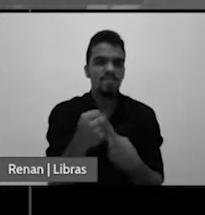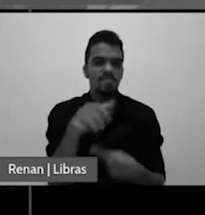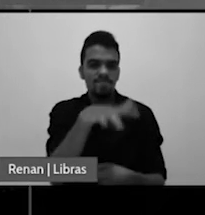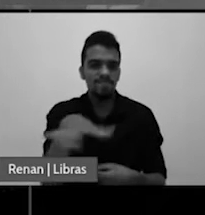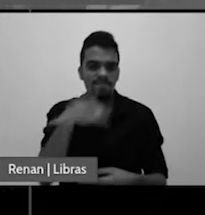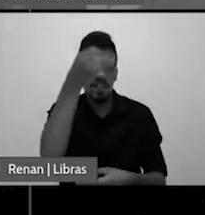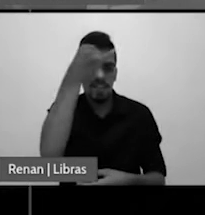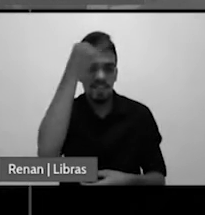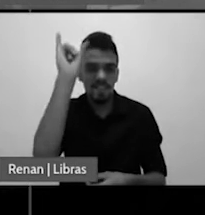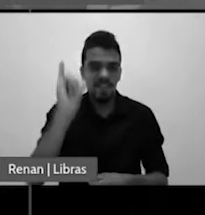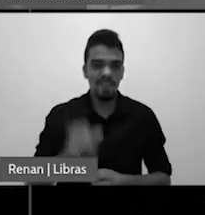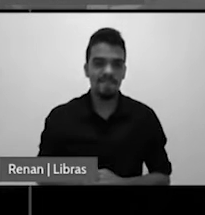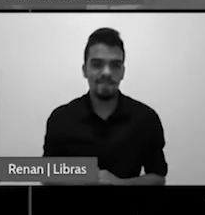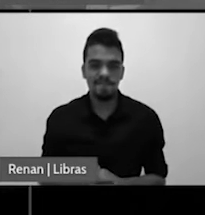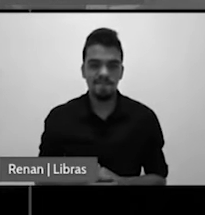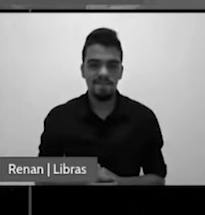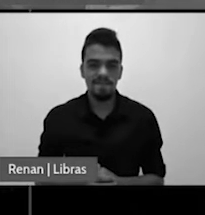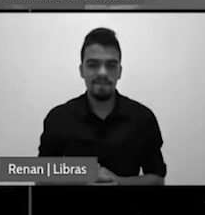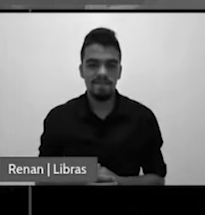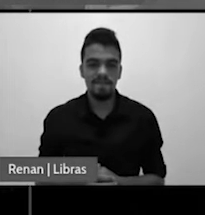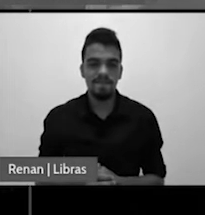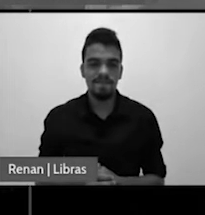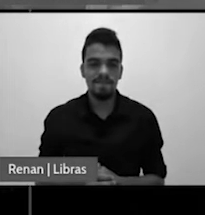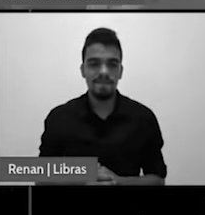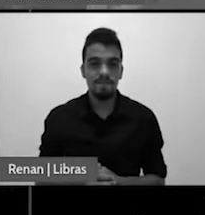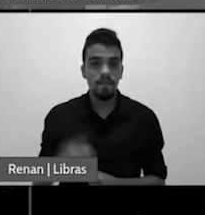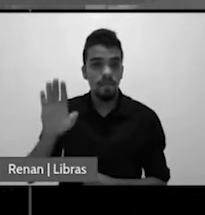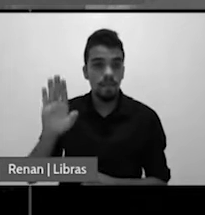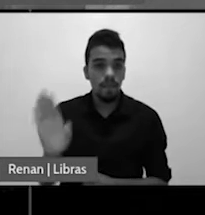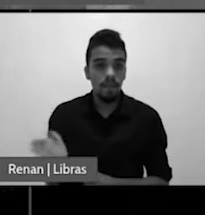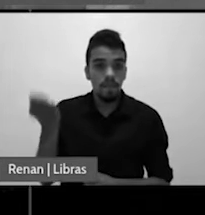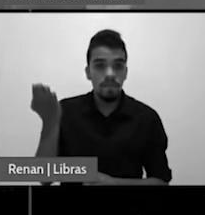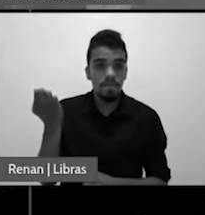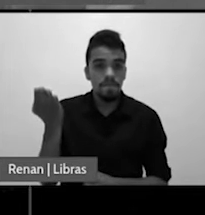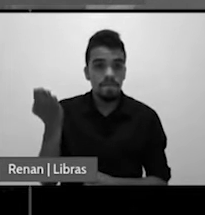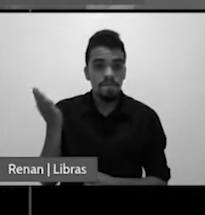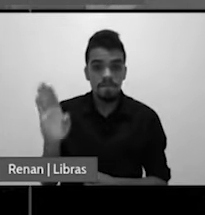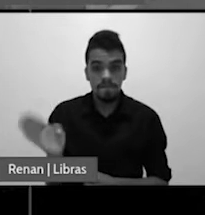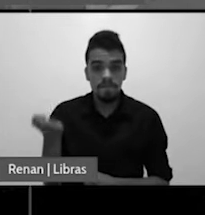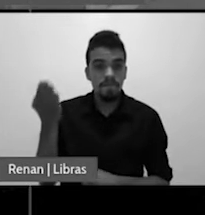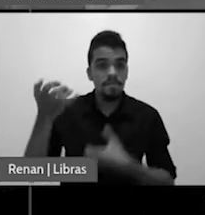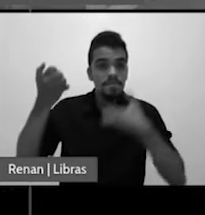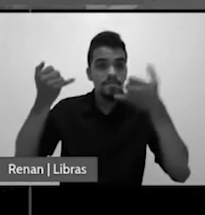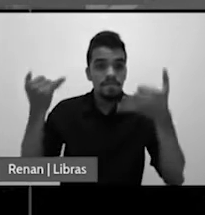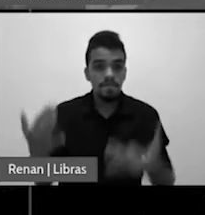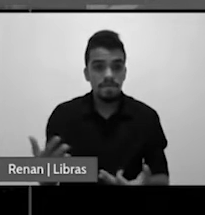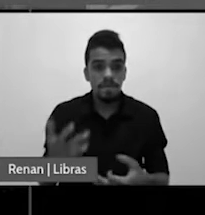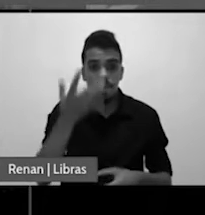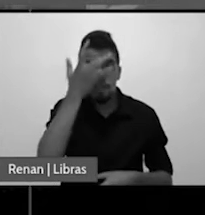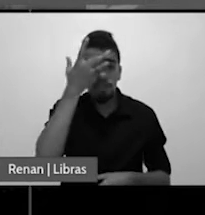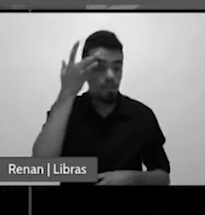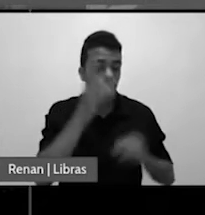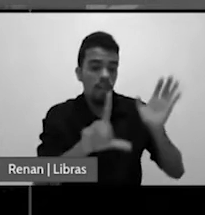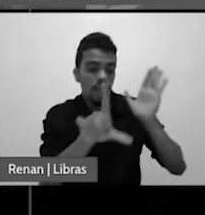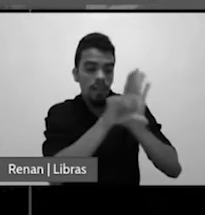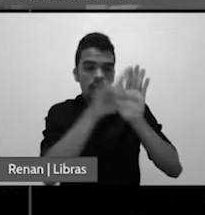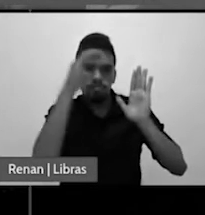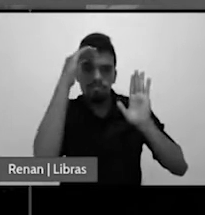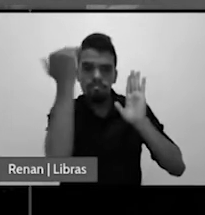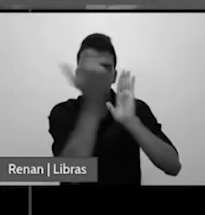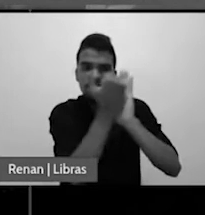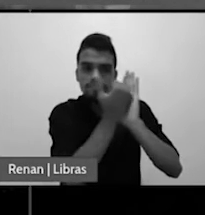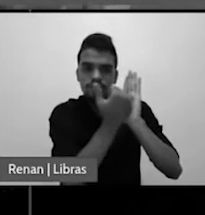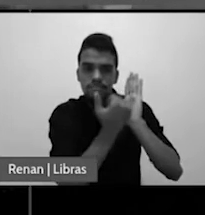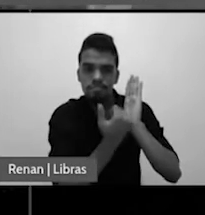Então, ela prevê aqui um certo antagonismo àqueles que observam a lei de Deus. Ela está falando do contexto do decreto dominical.